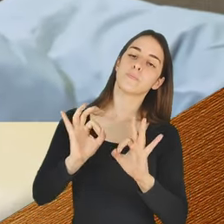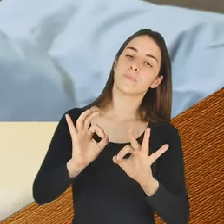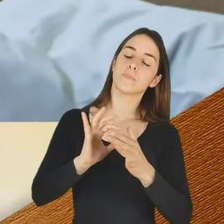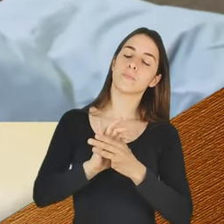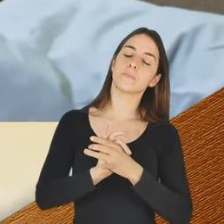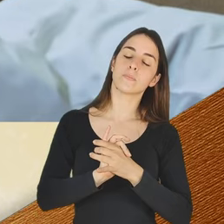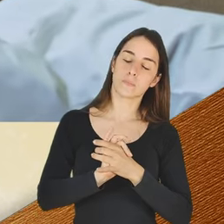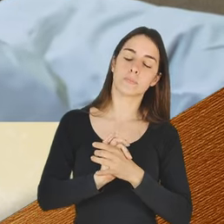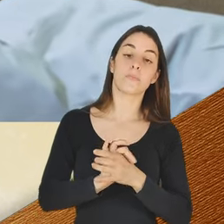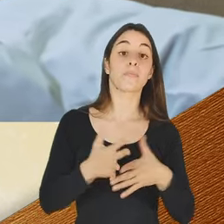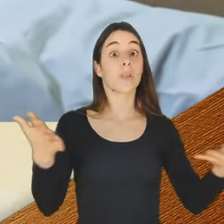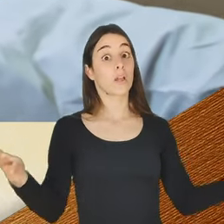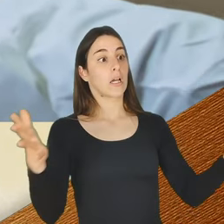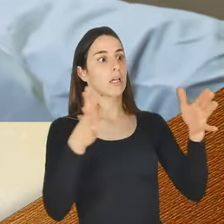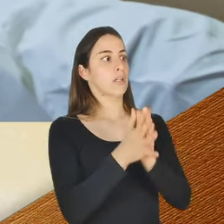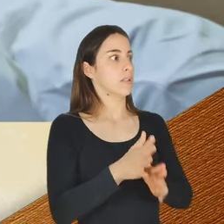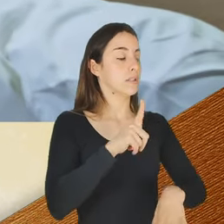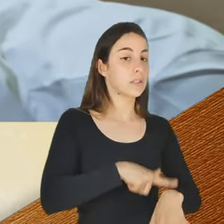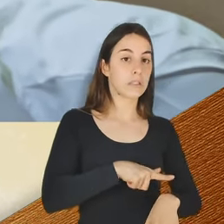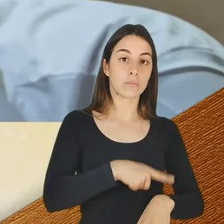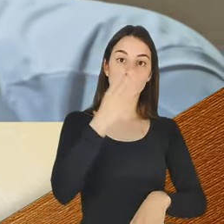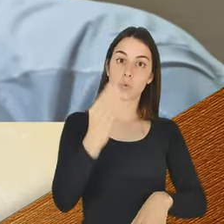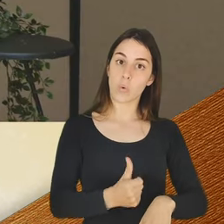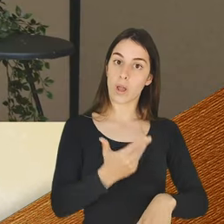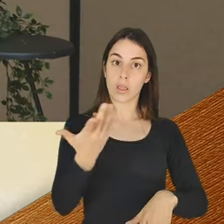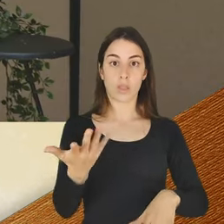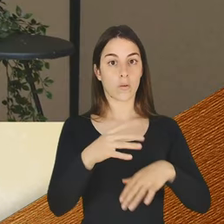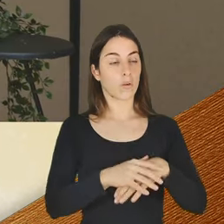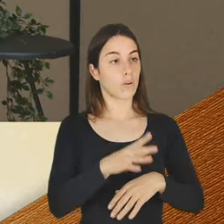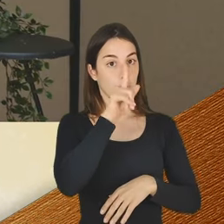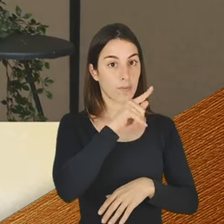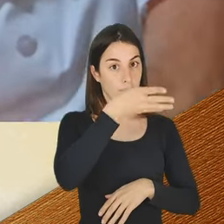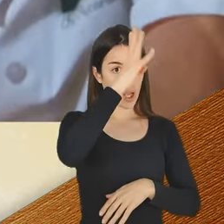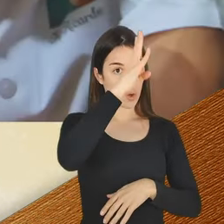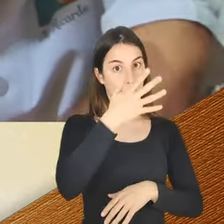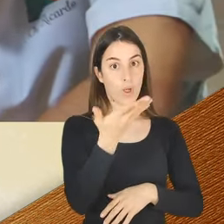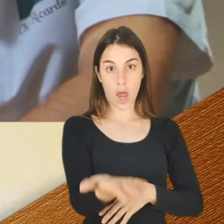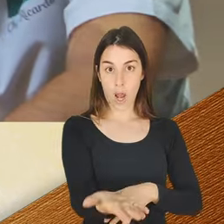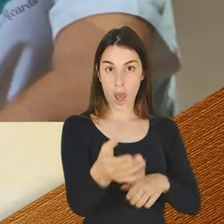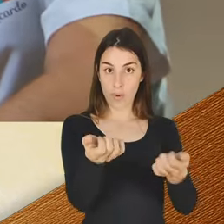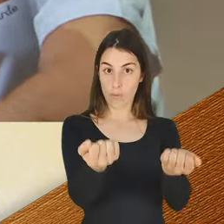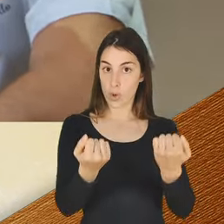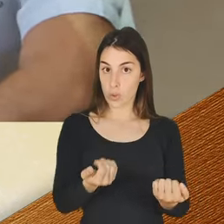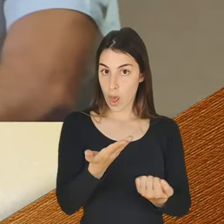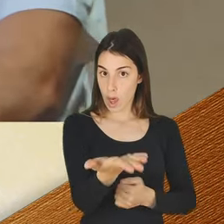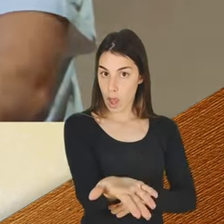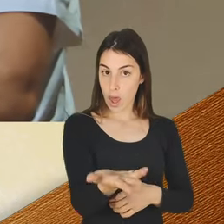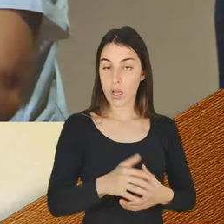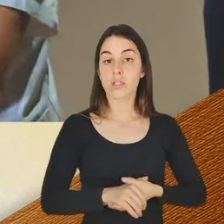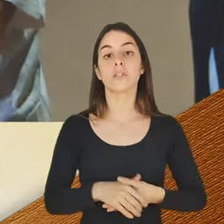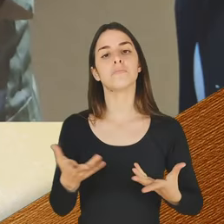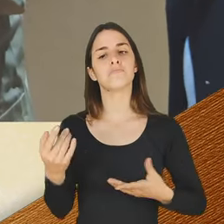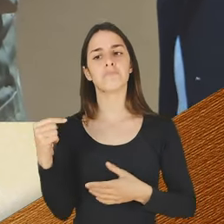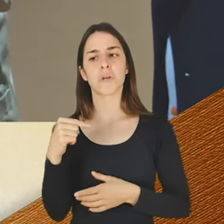Fato. E quanto tempo é que o frango vai ao forno, Ricardo? Agora é menos